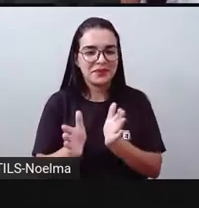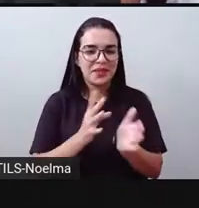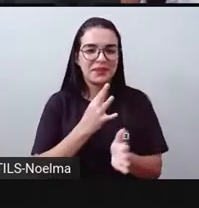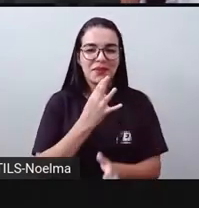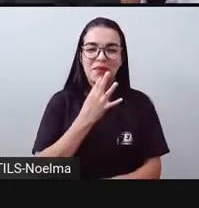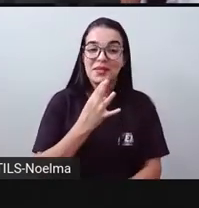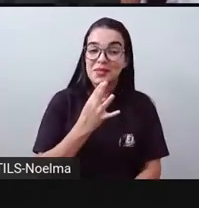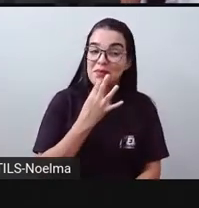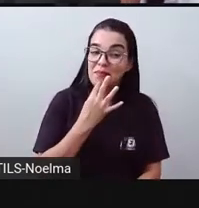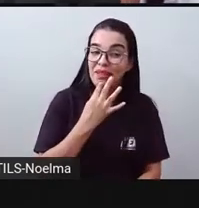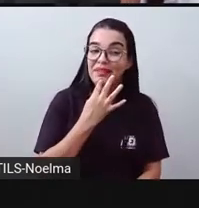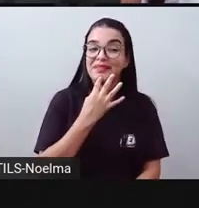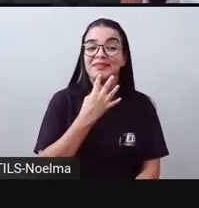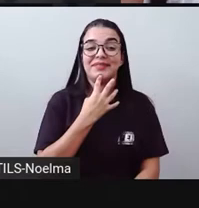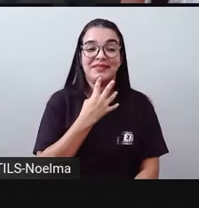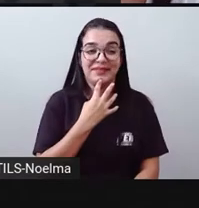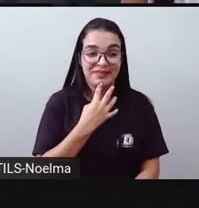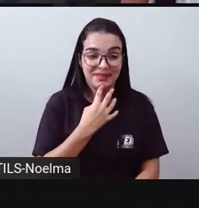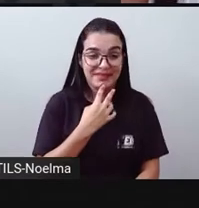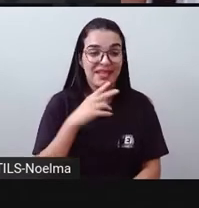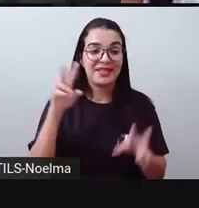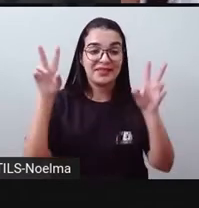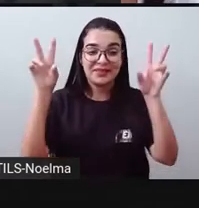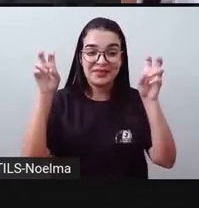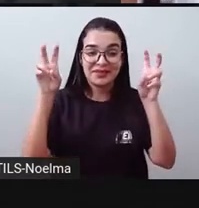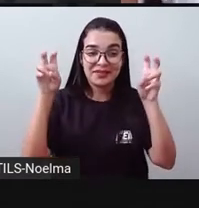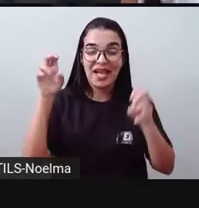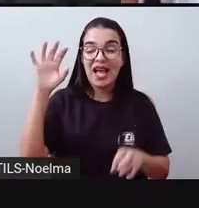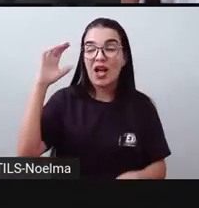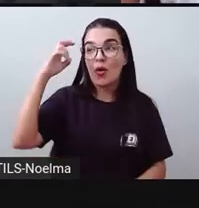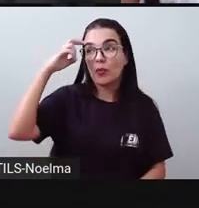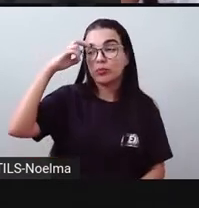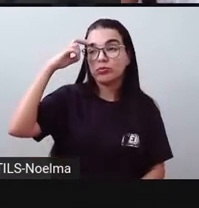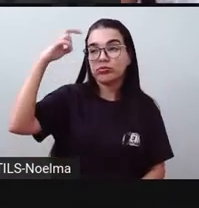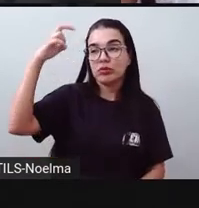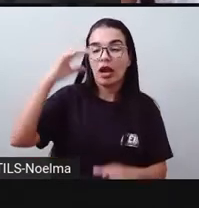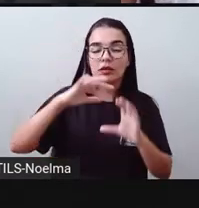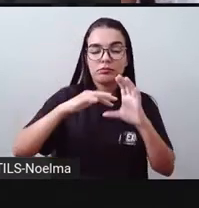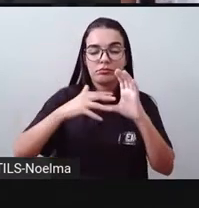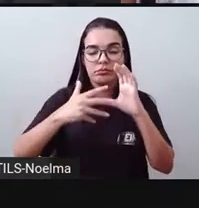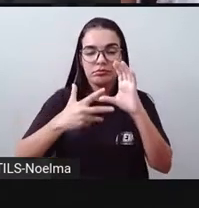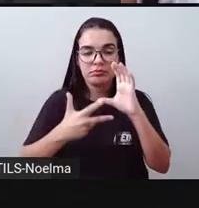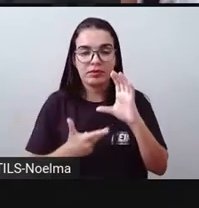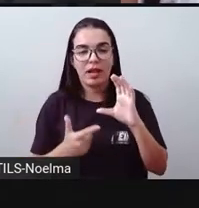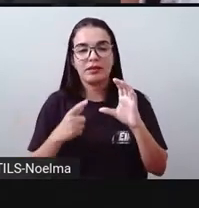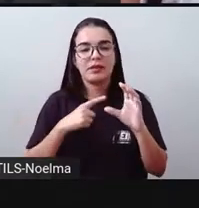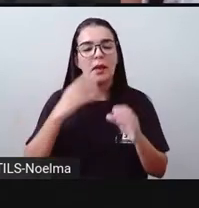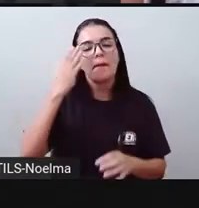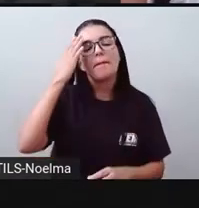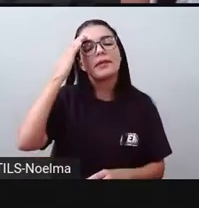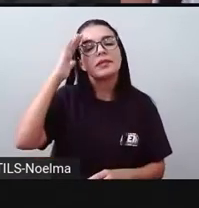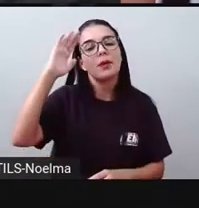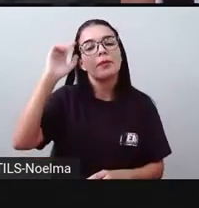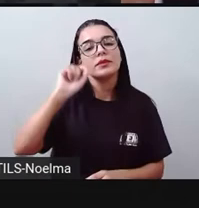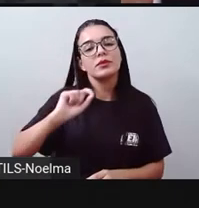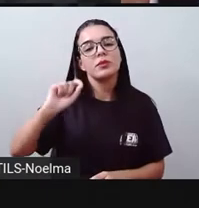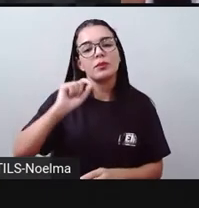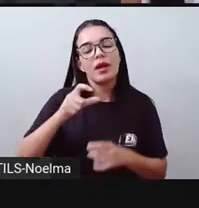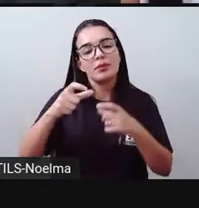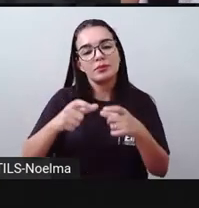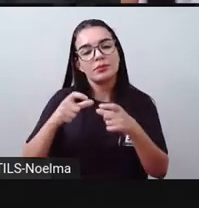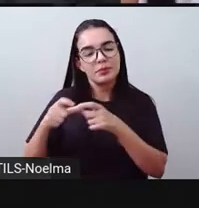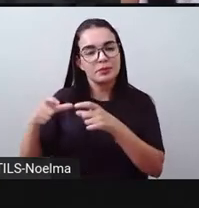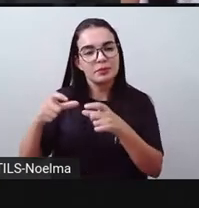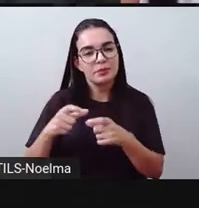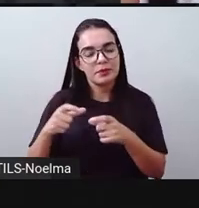conhecimento, ao conhecimento, né, dos aspectos culturais, das características culturais, principalmente de outros lugares,